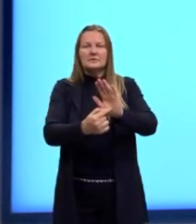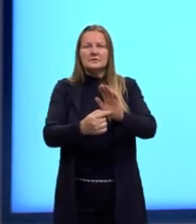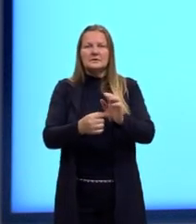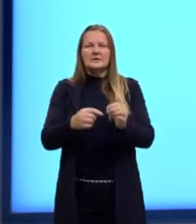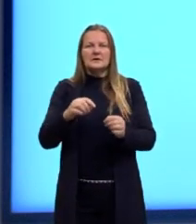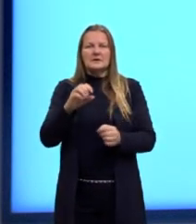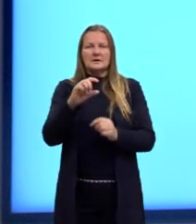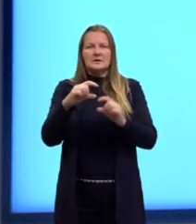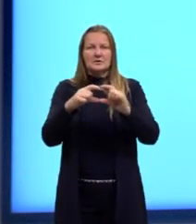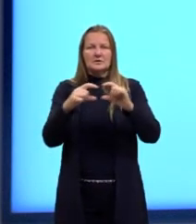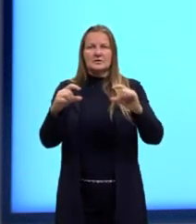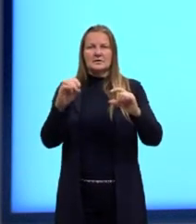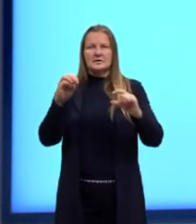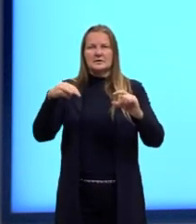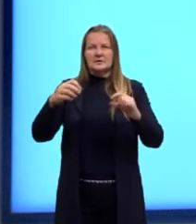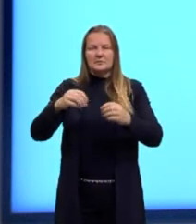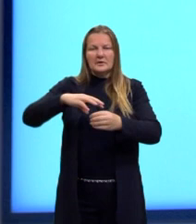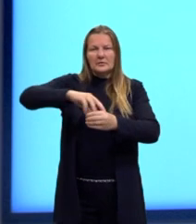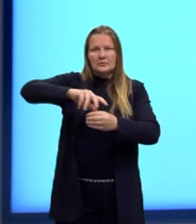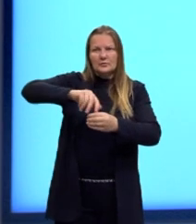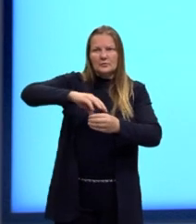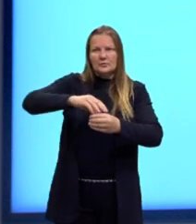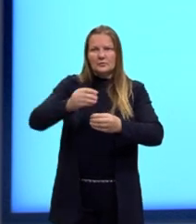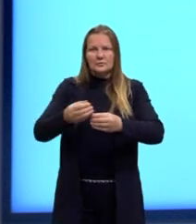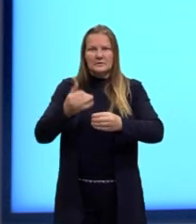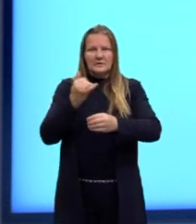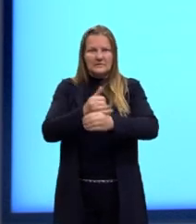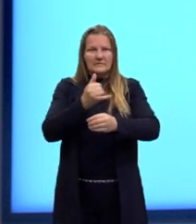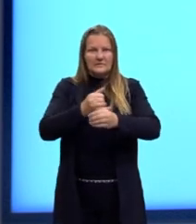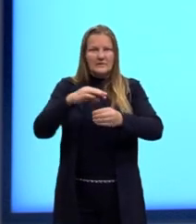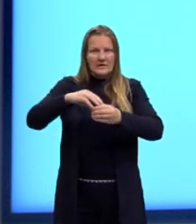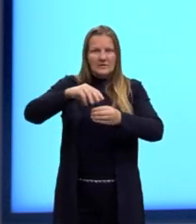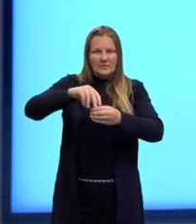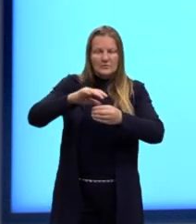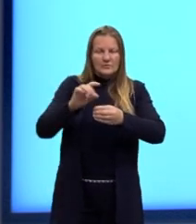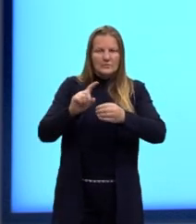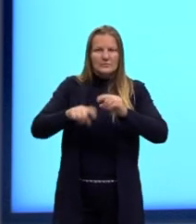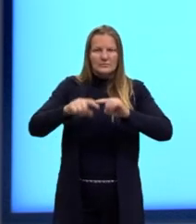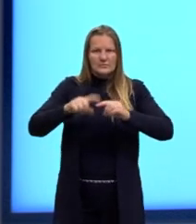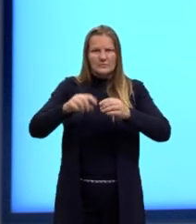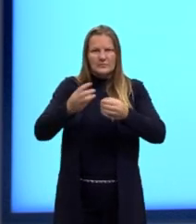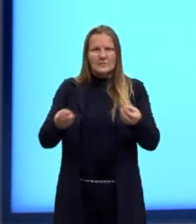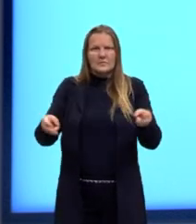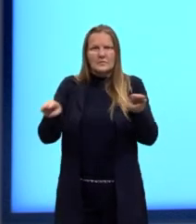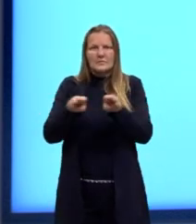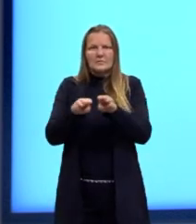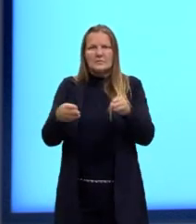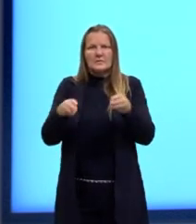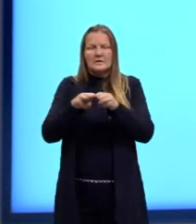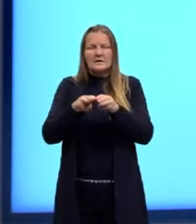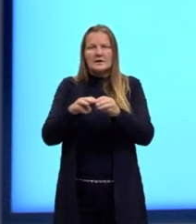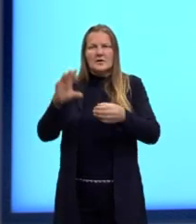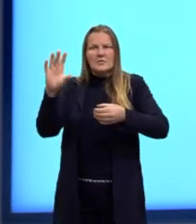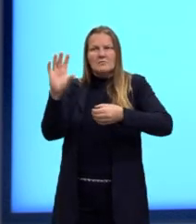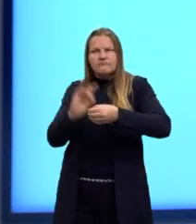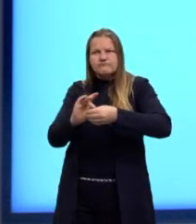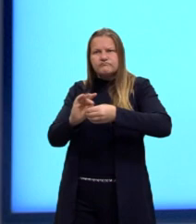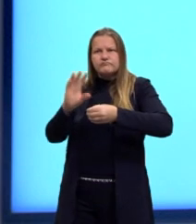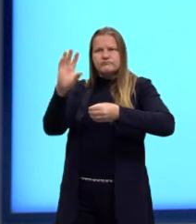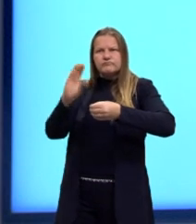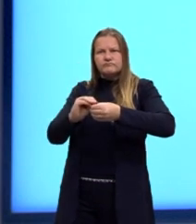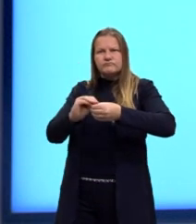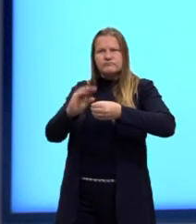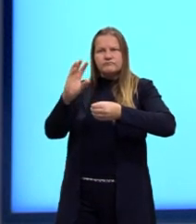imãs na tampinha de ferro ali, Daquele material ferro magnético. Ele se imantou,